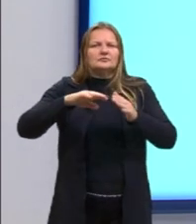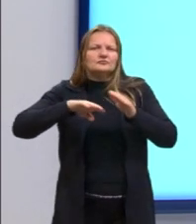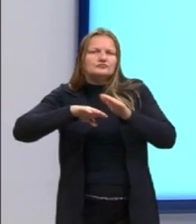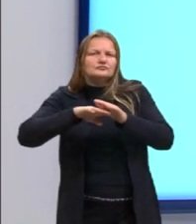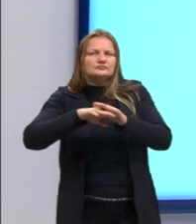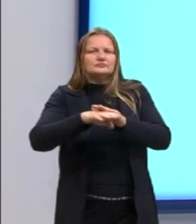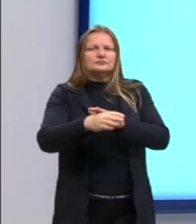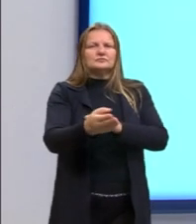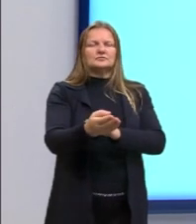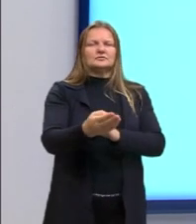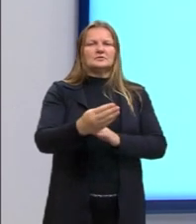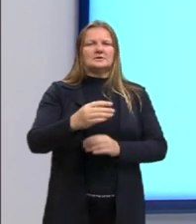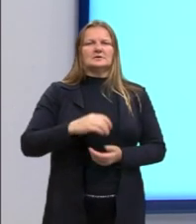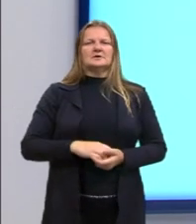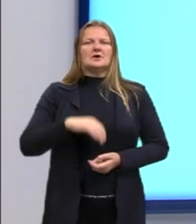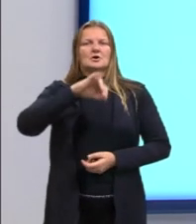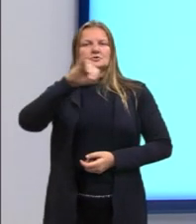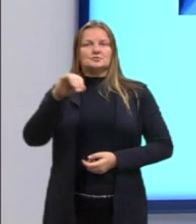desse período.